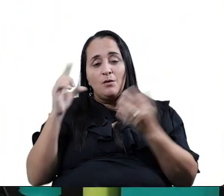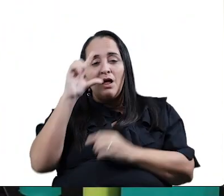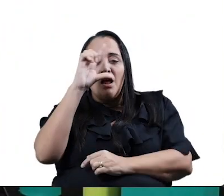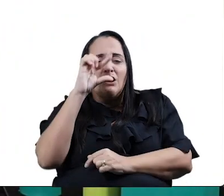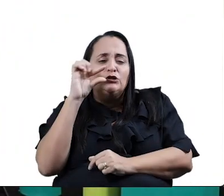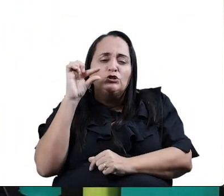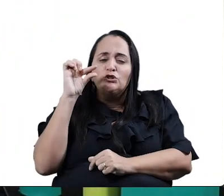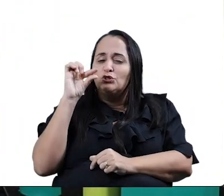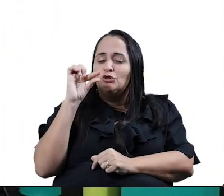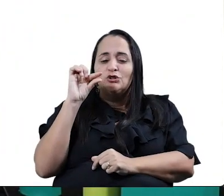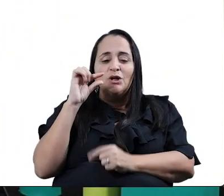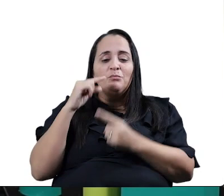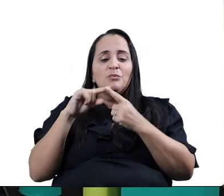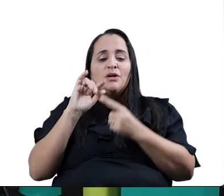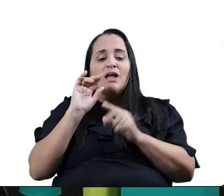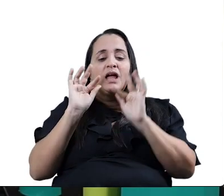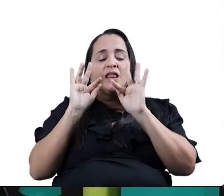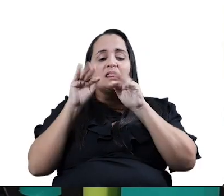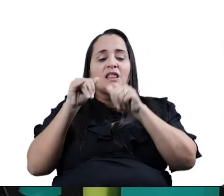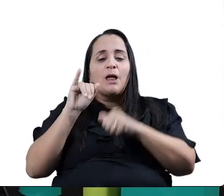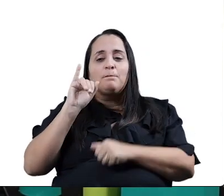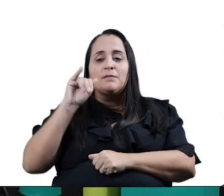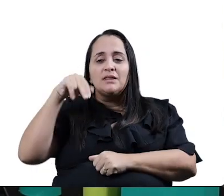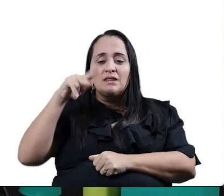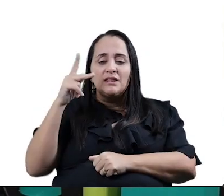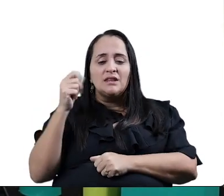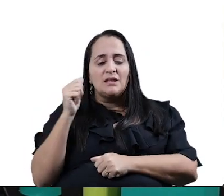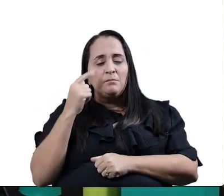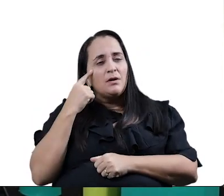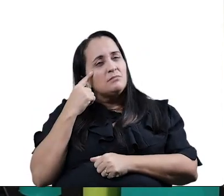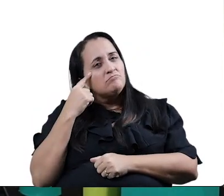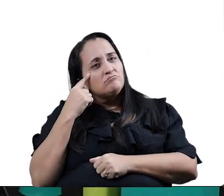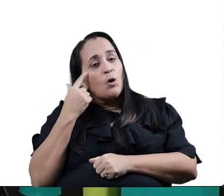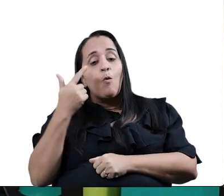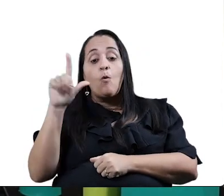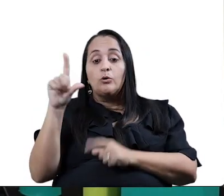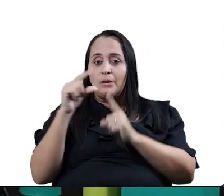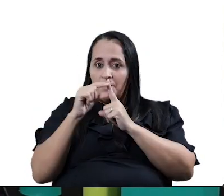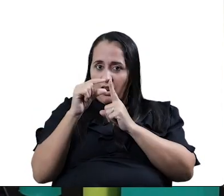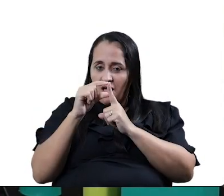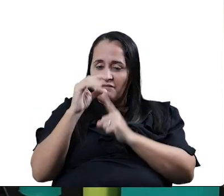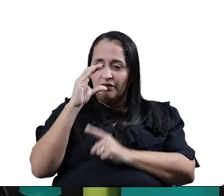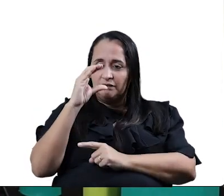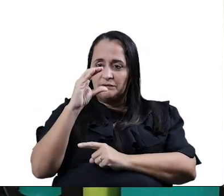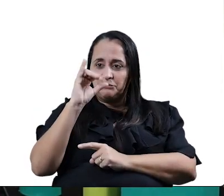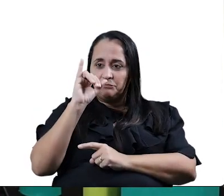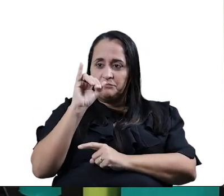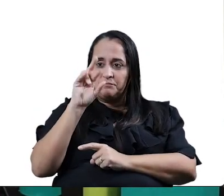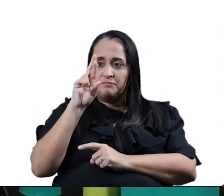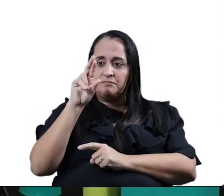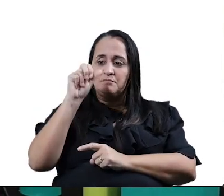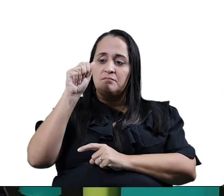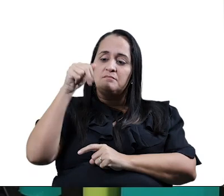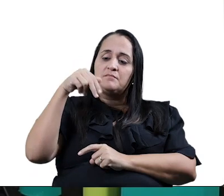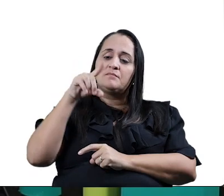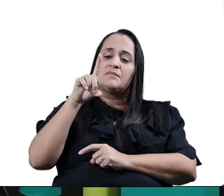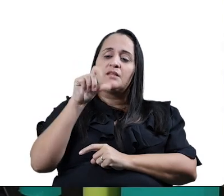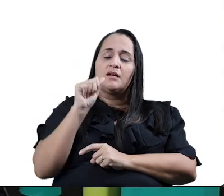de ciranda. E ciranda, o que rima com ciranda? Pense aí.